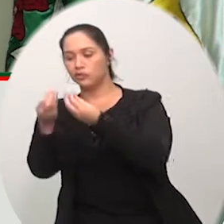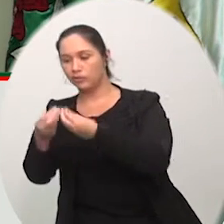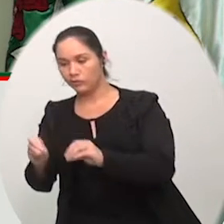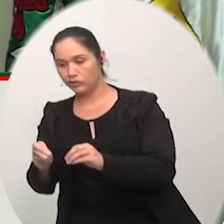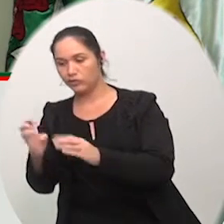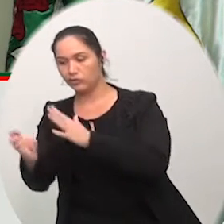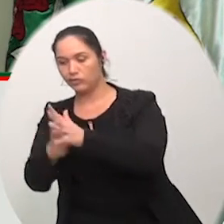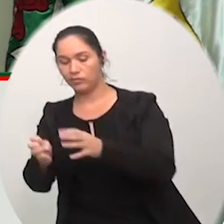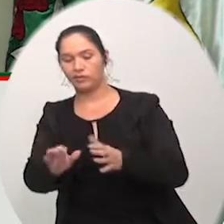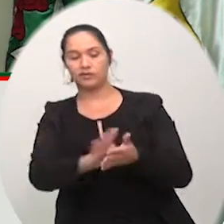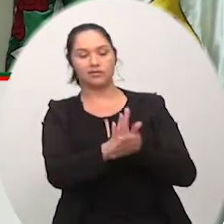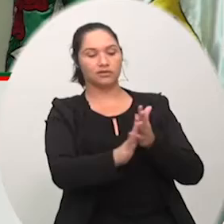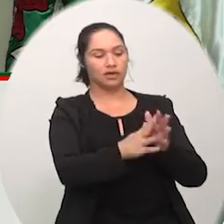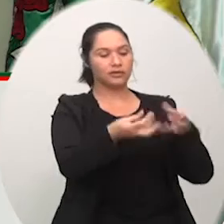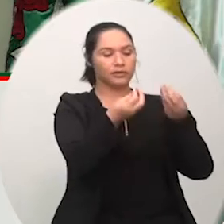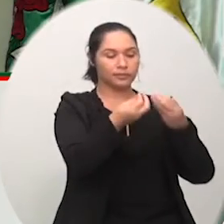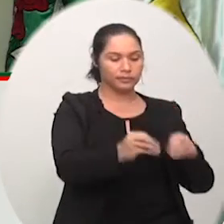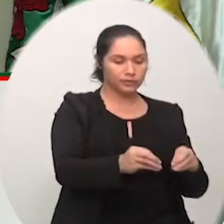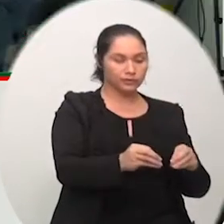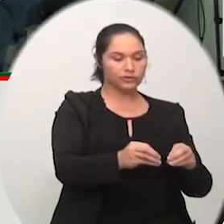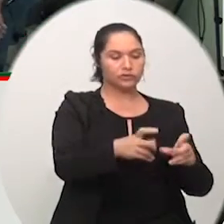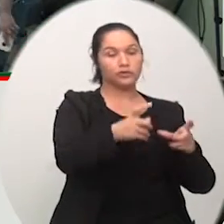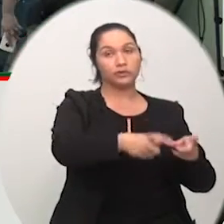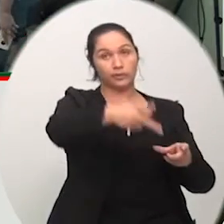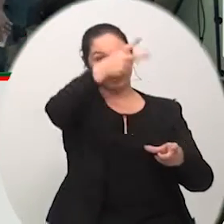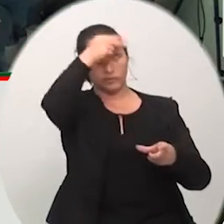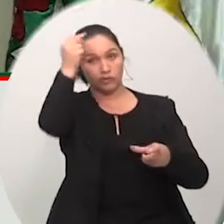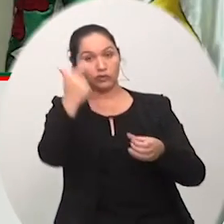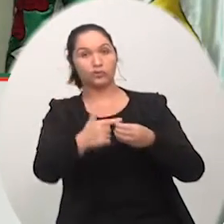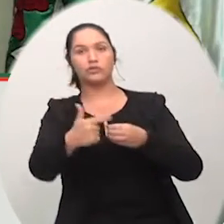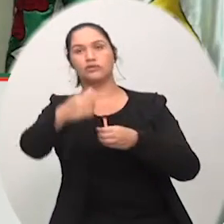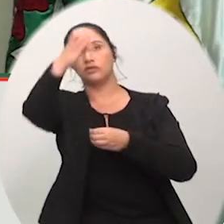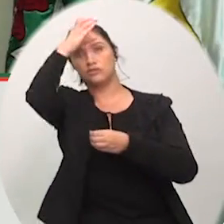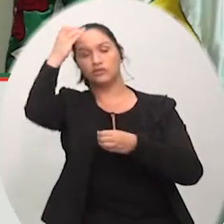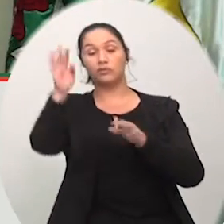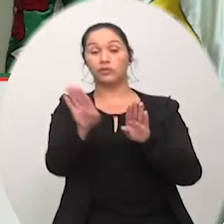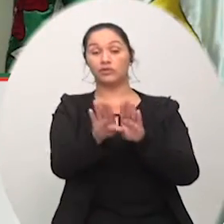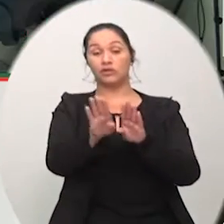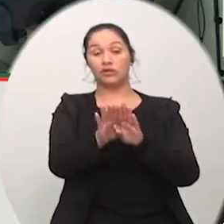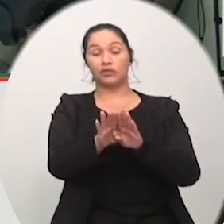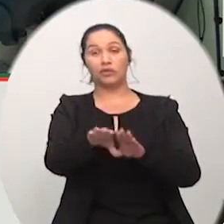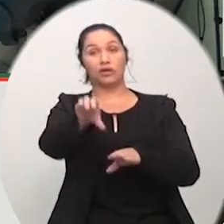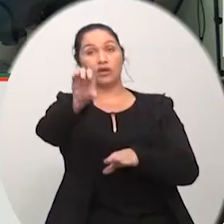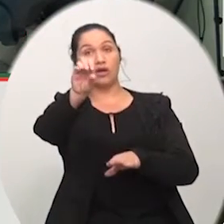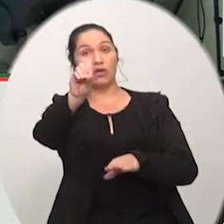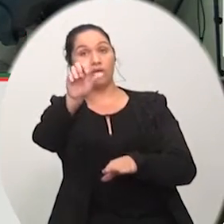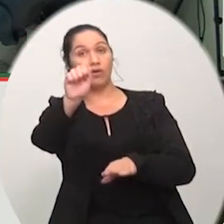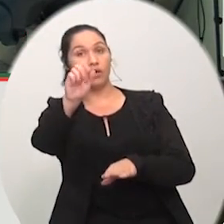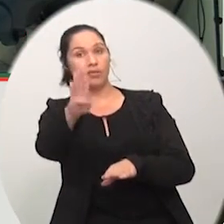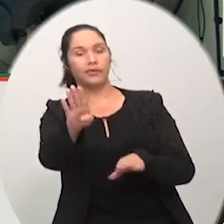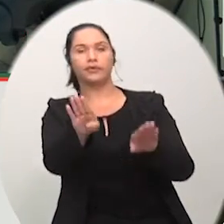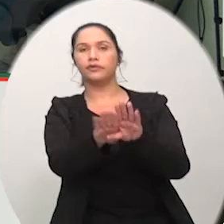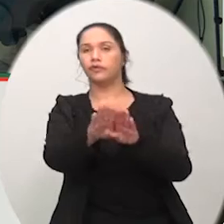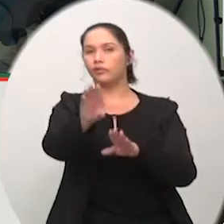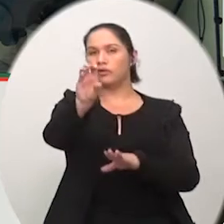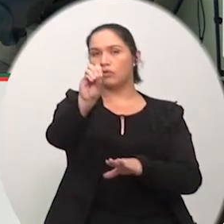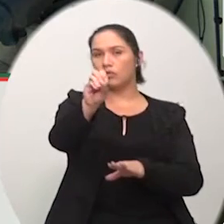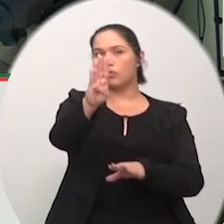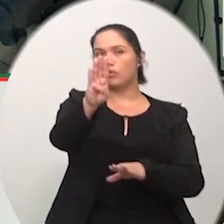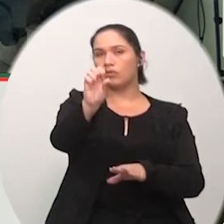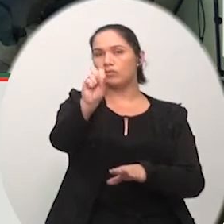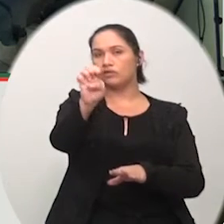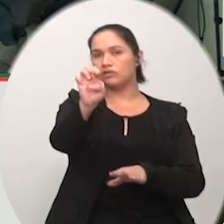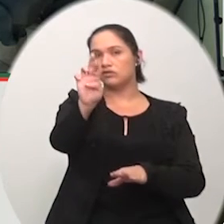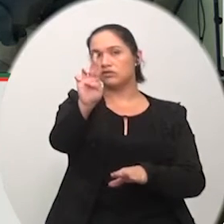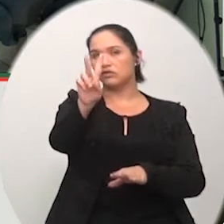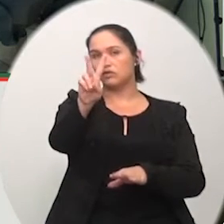Bom, vamos construir esse edital, sim, como foi comentado, inclusive a OAB vai estar junto também, é um observatório, foi convidado, eles vão fazer a confirmação deles.